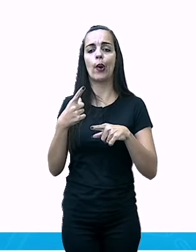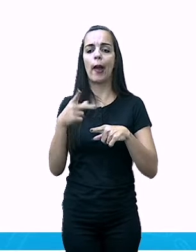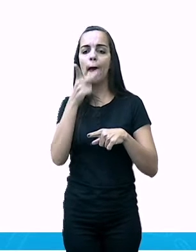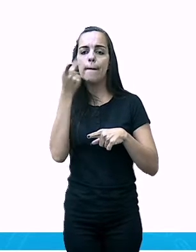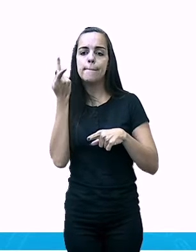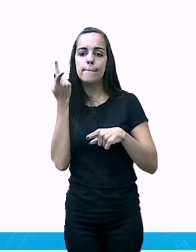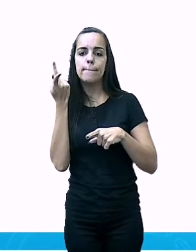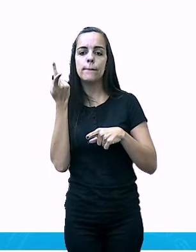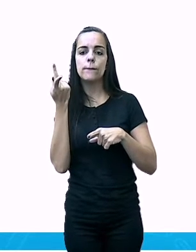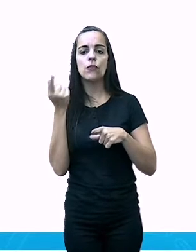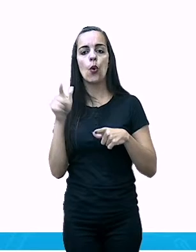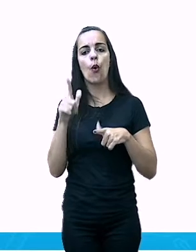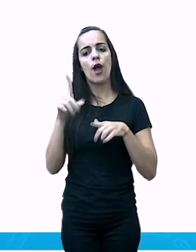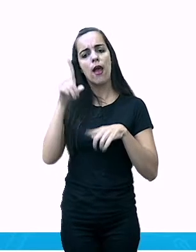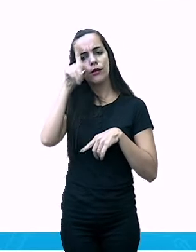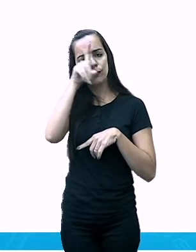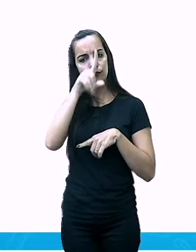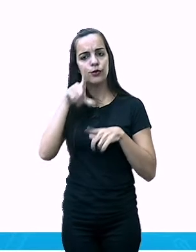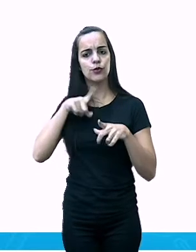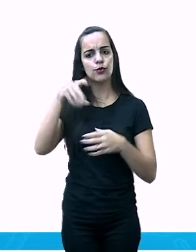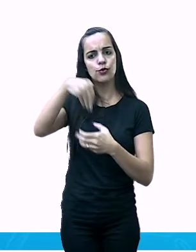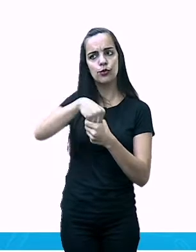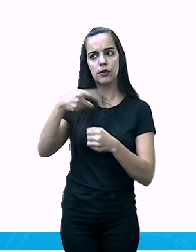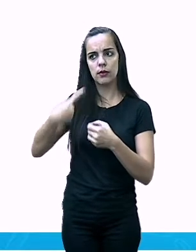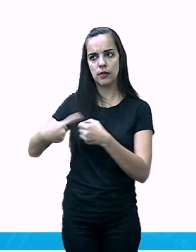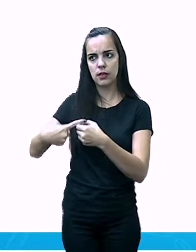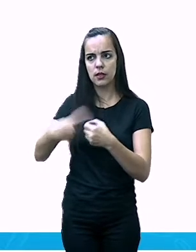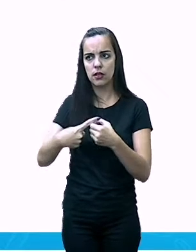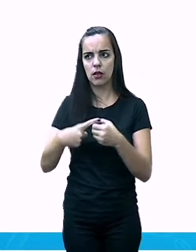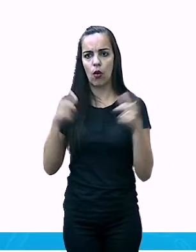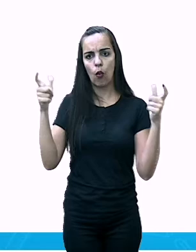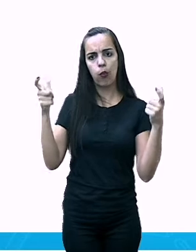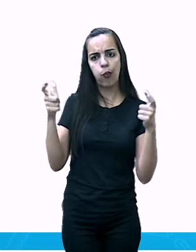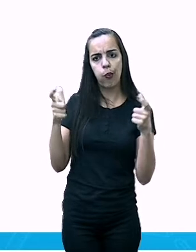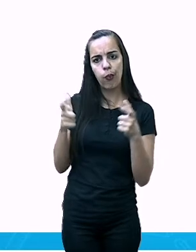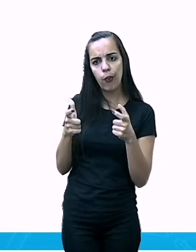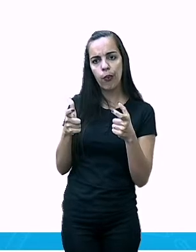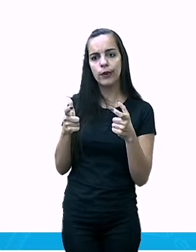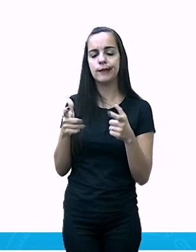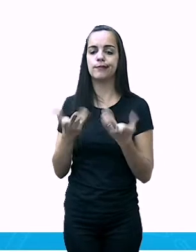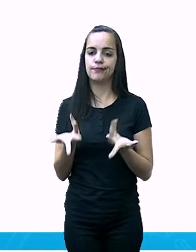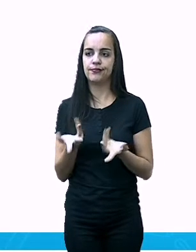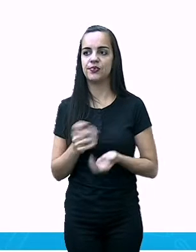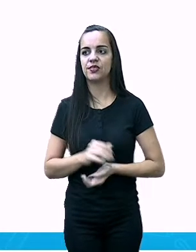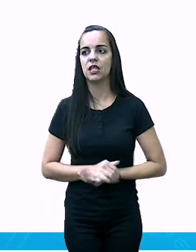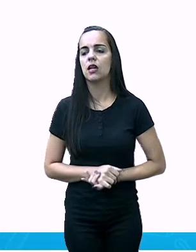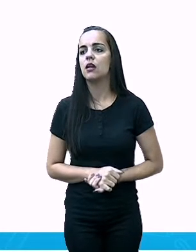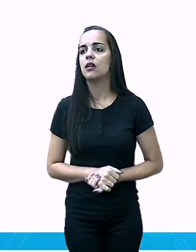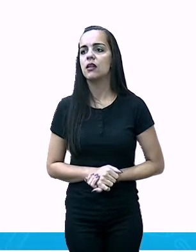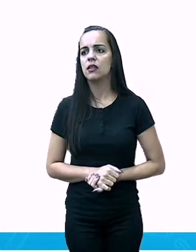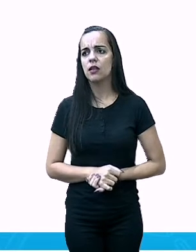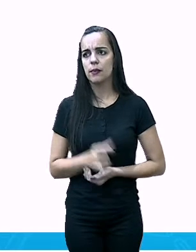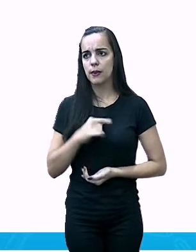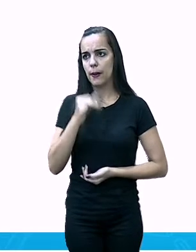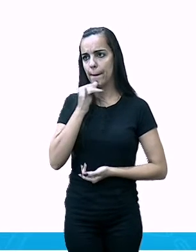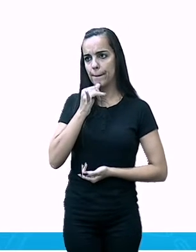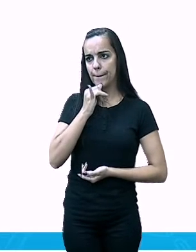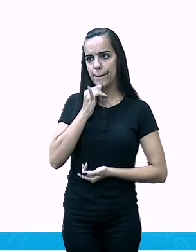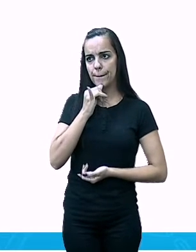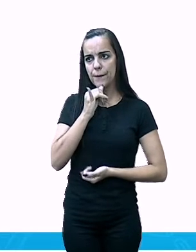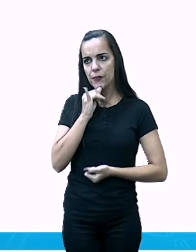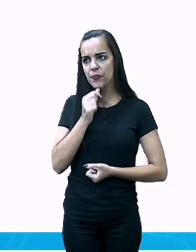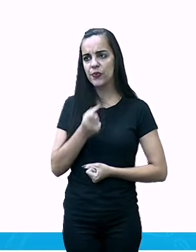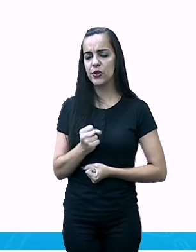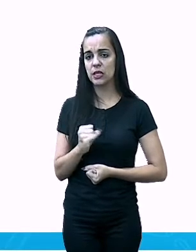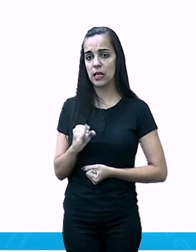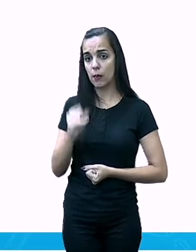Por exemplo, na década de 70, de 60, perdão, 70, 80, as famílias tinham muitos